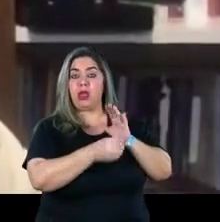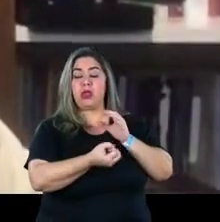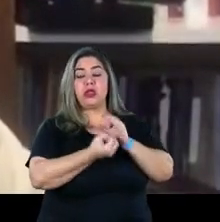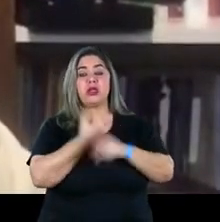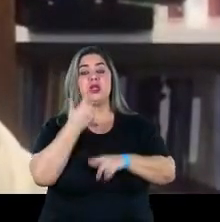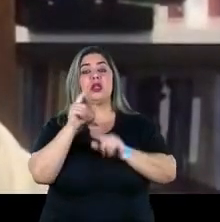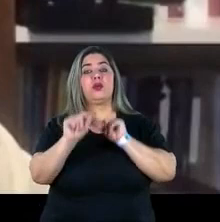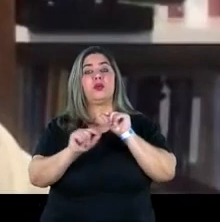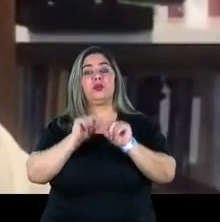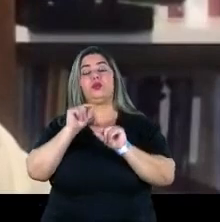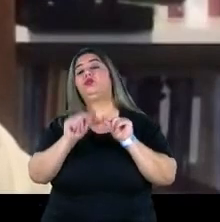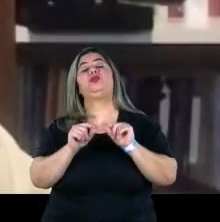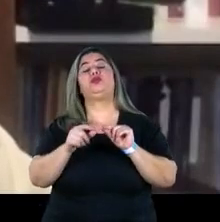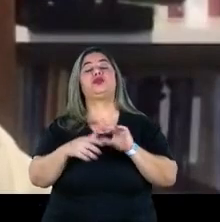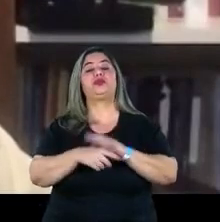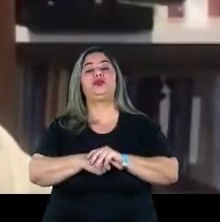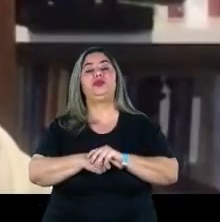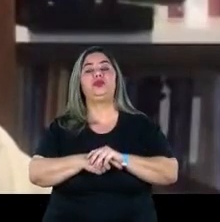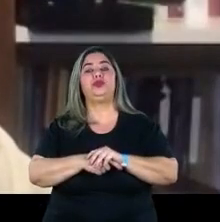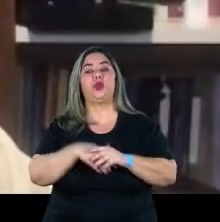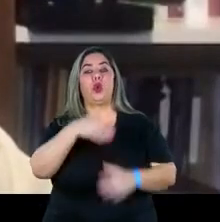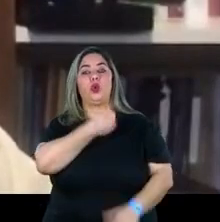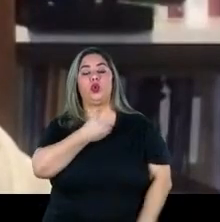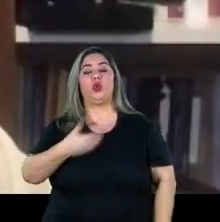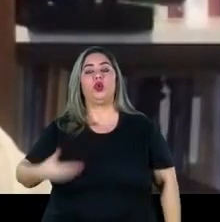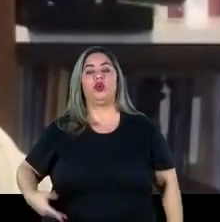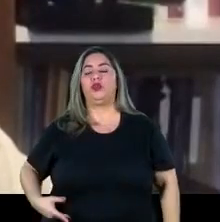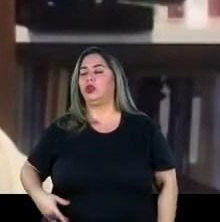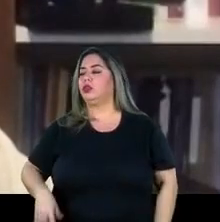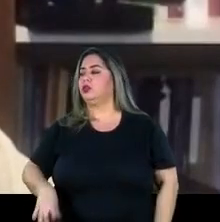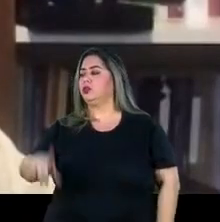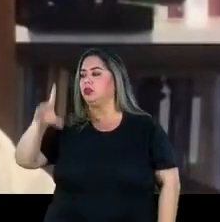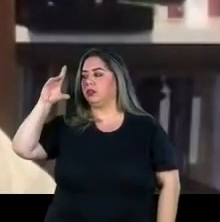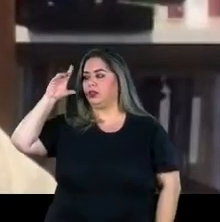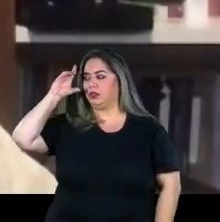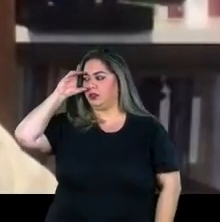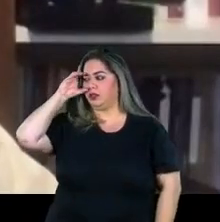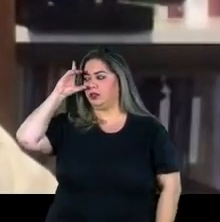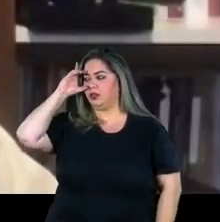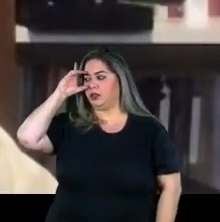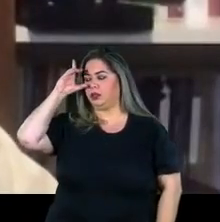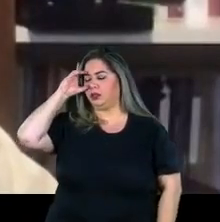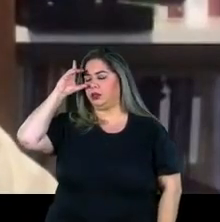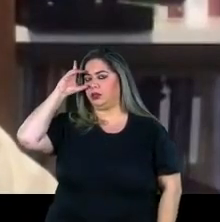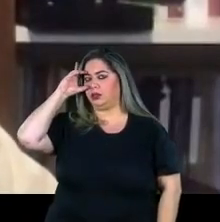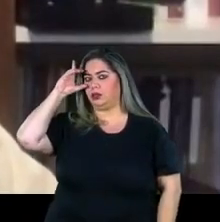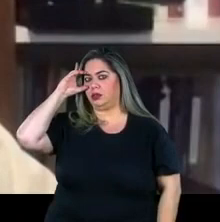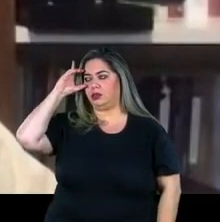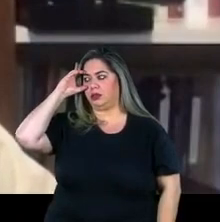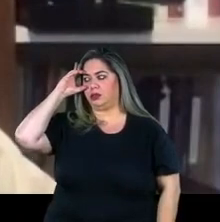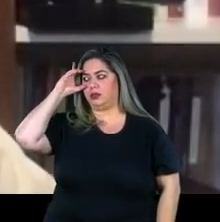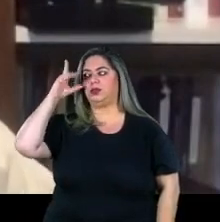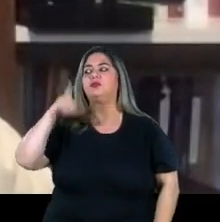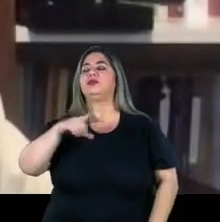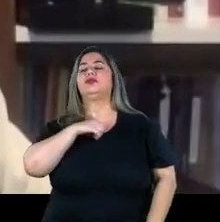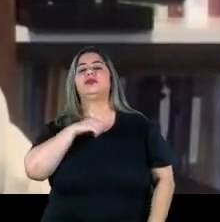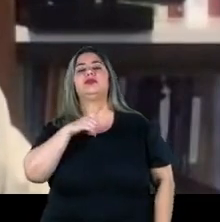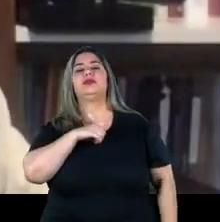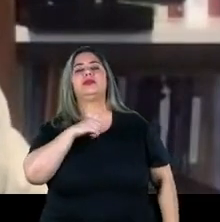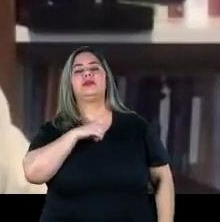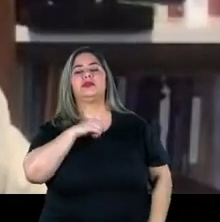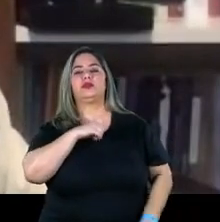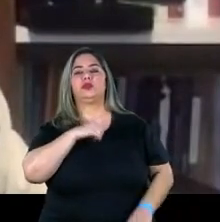no governo Dilma, no final do governo Dilma, um guia